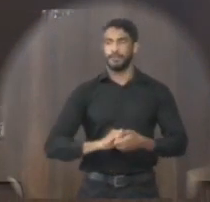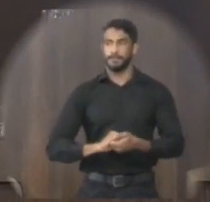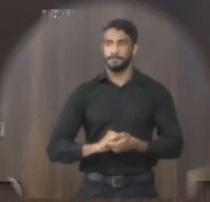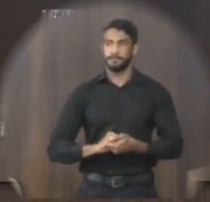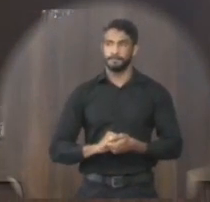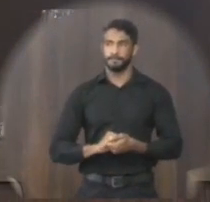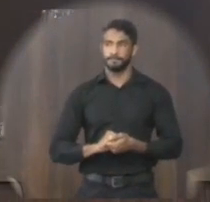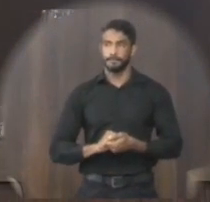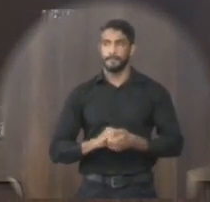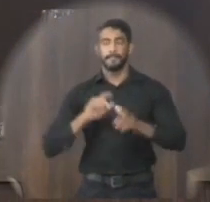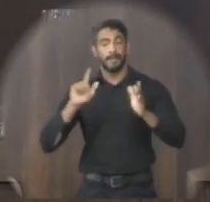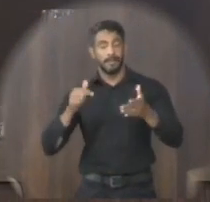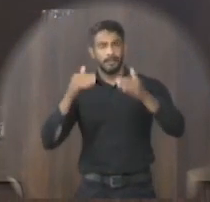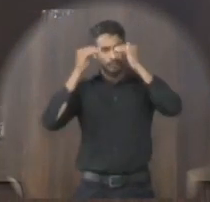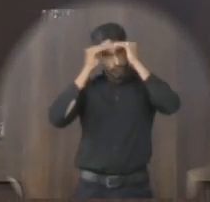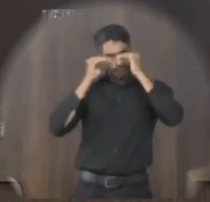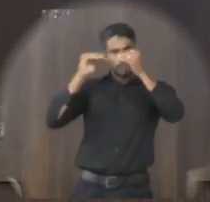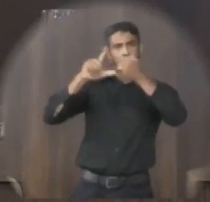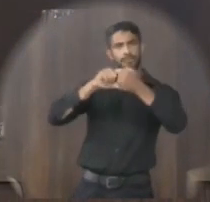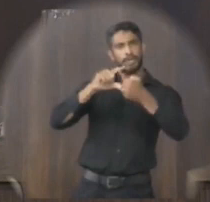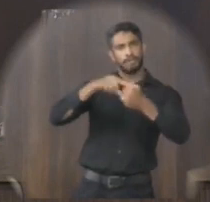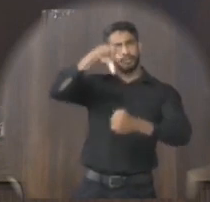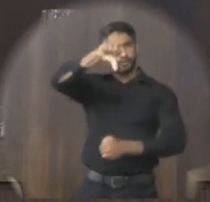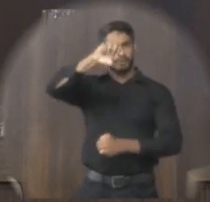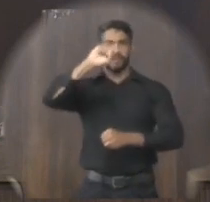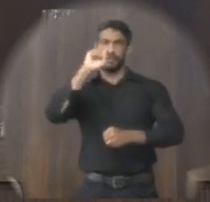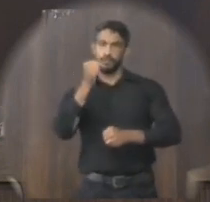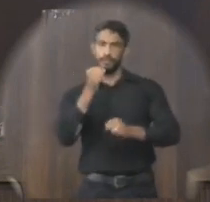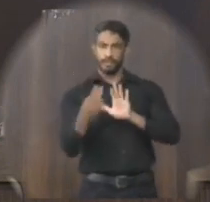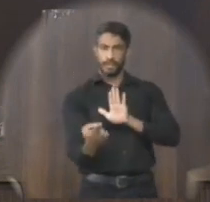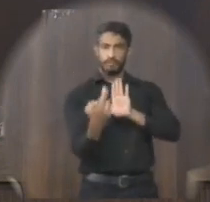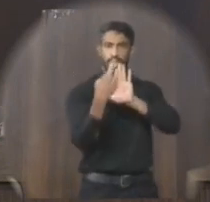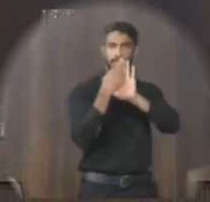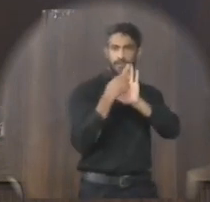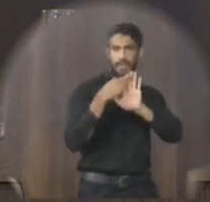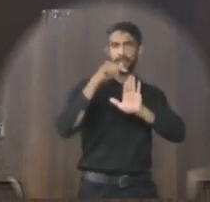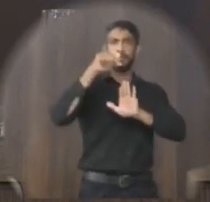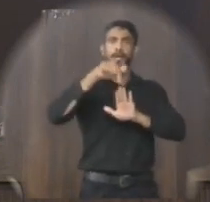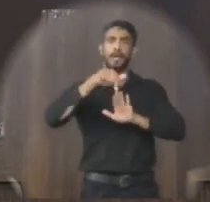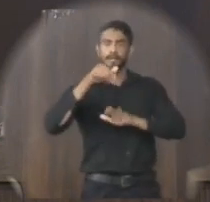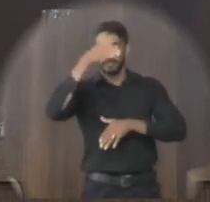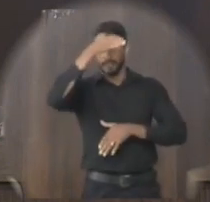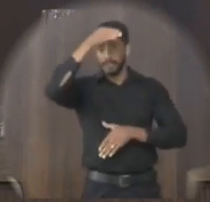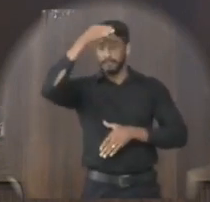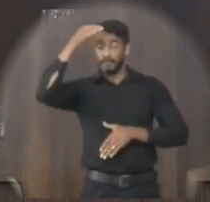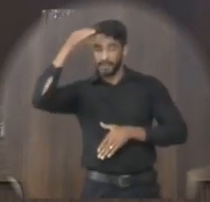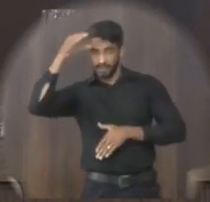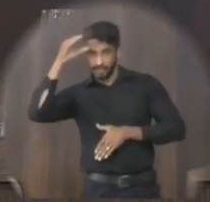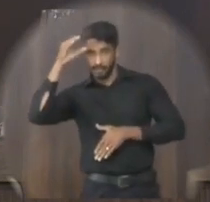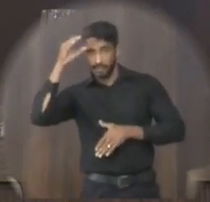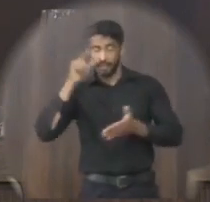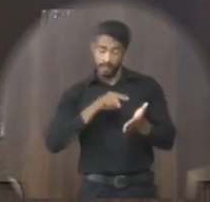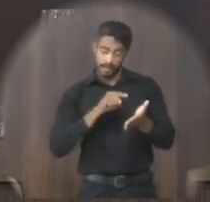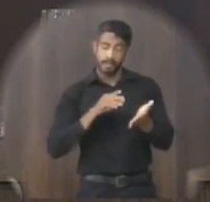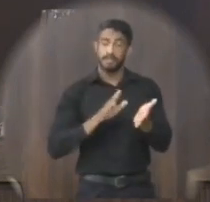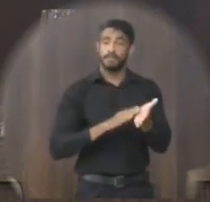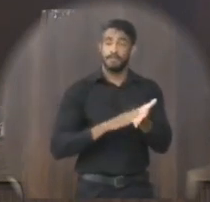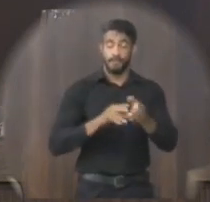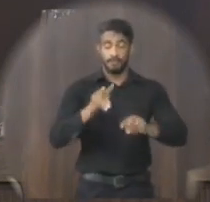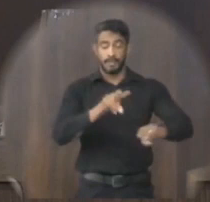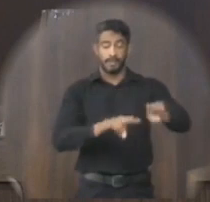providências. Em atendimento ao artigo 98 do regimento interno desta casa, veio o mesmo para